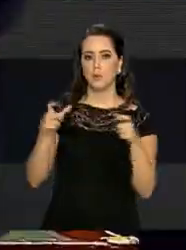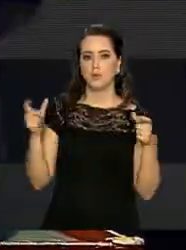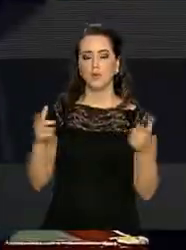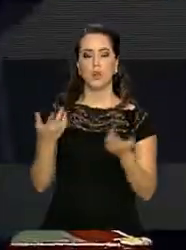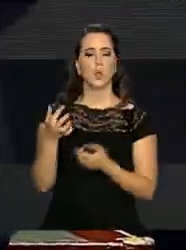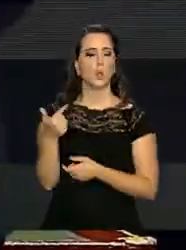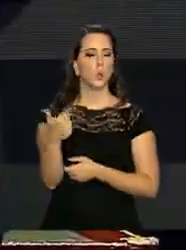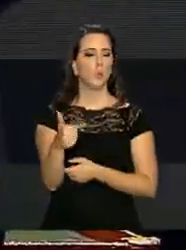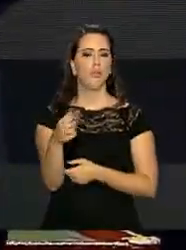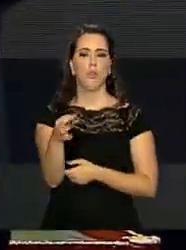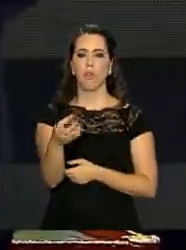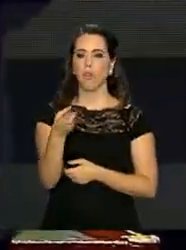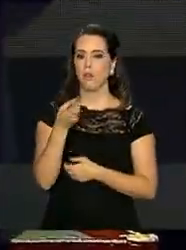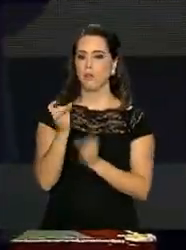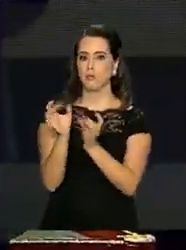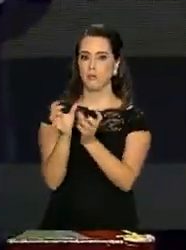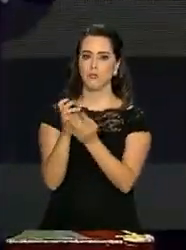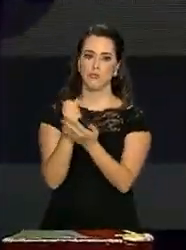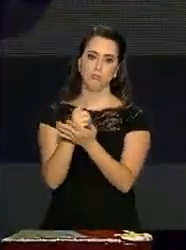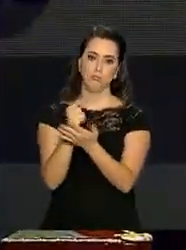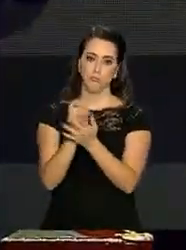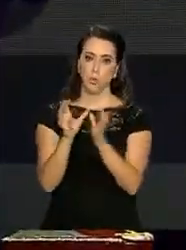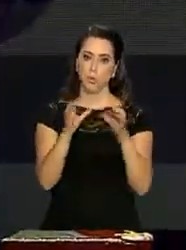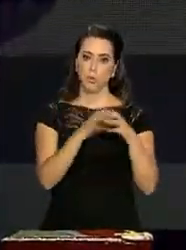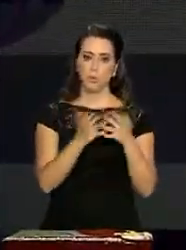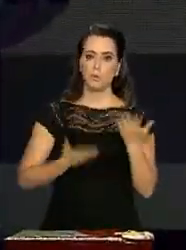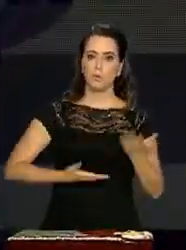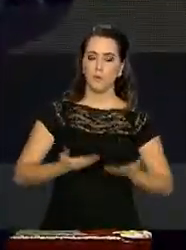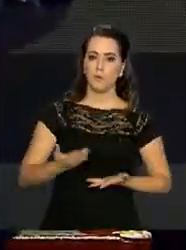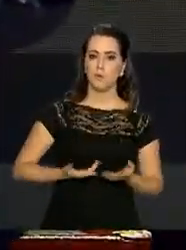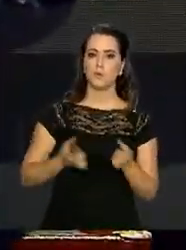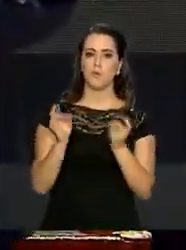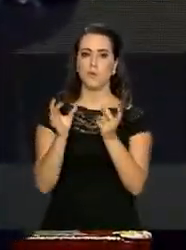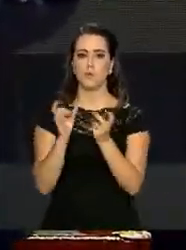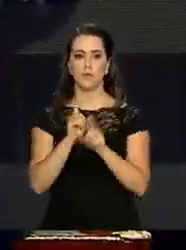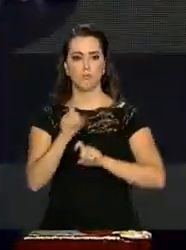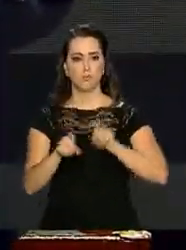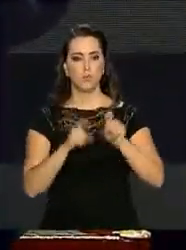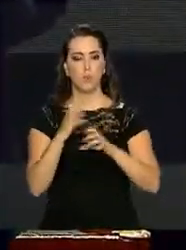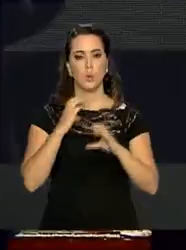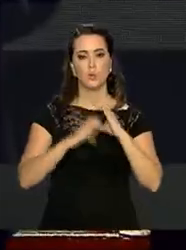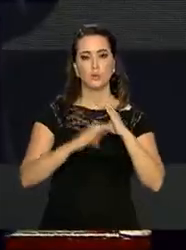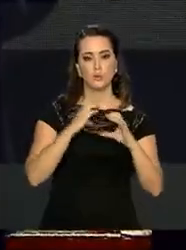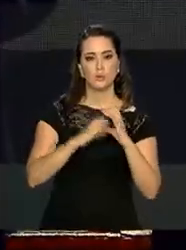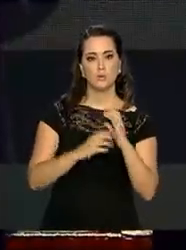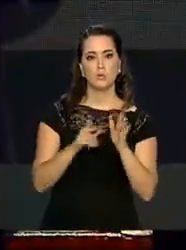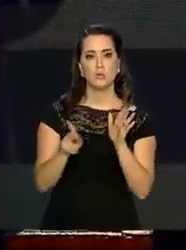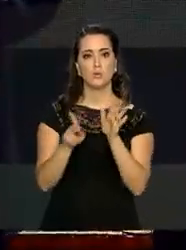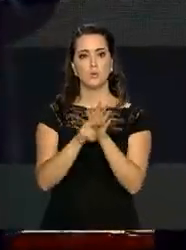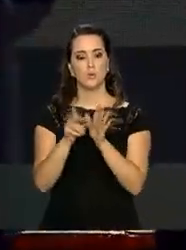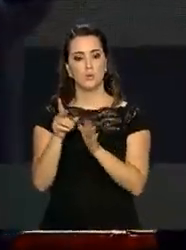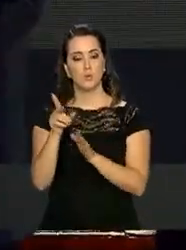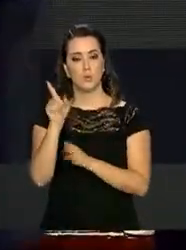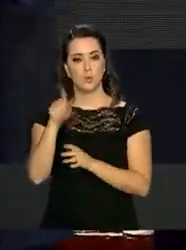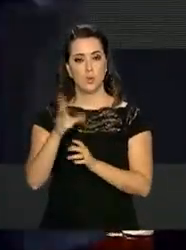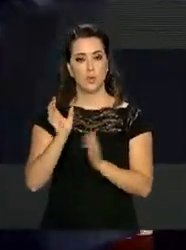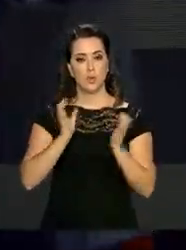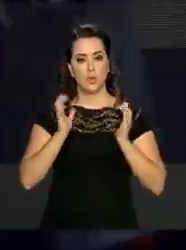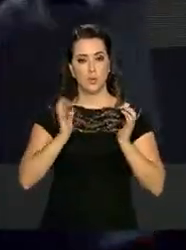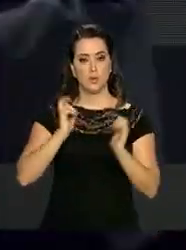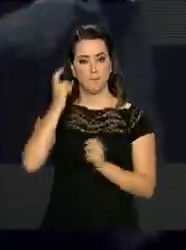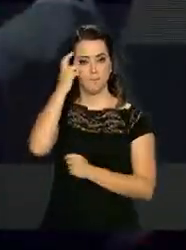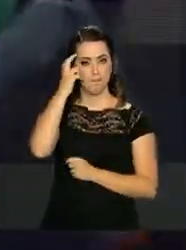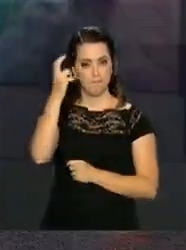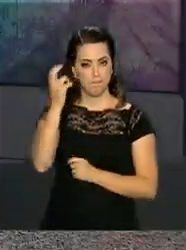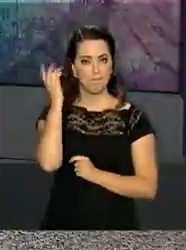taxas de importação e exportação, em áreas como serviços, comércio eletrônico, telecomunicações e propriedade